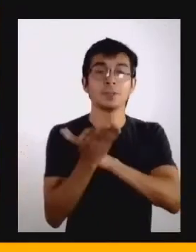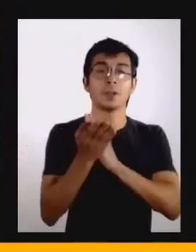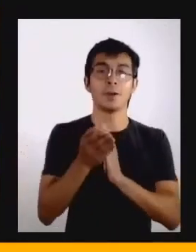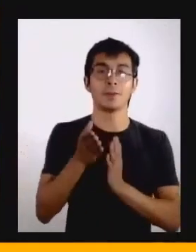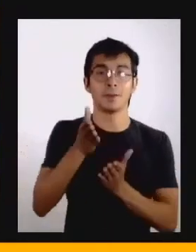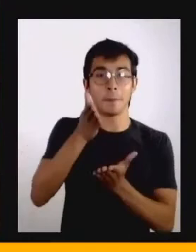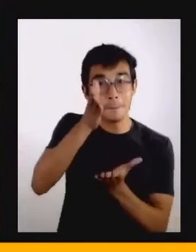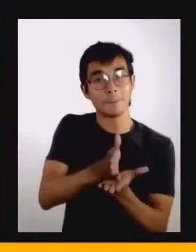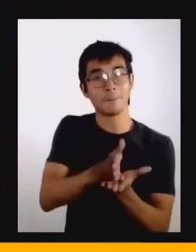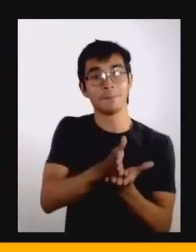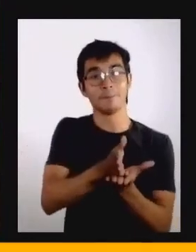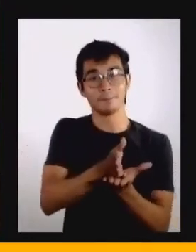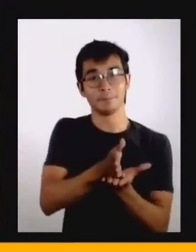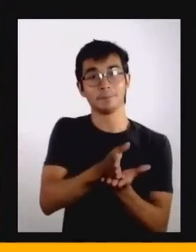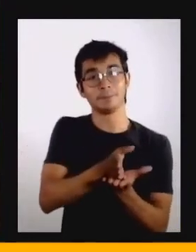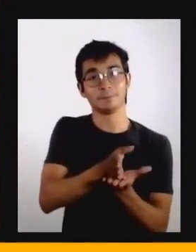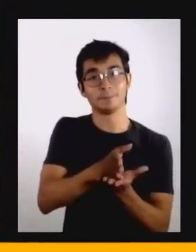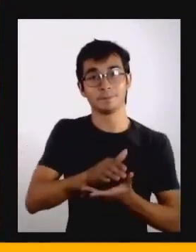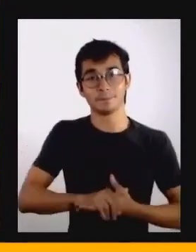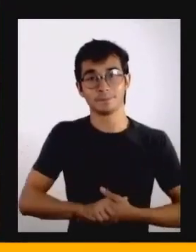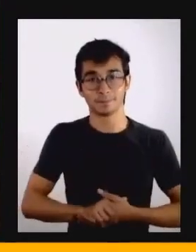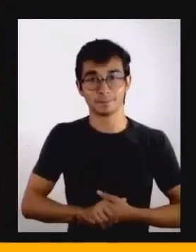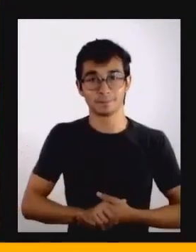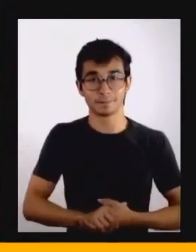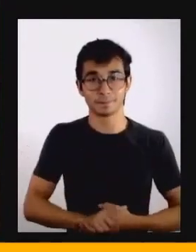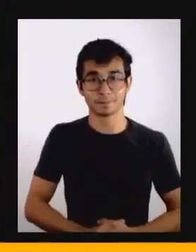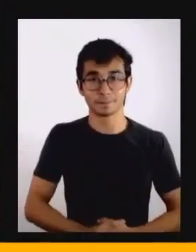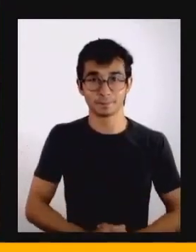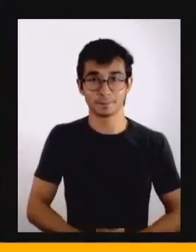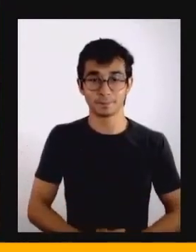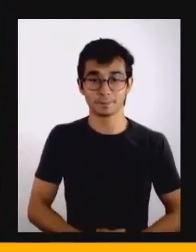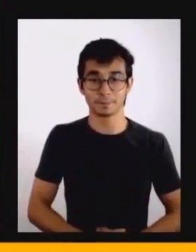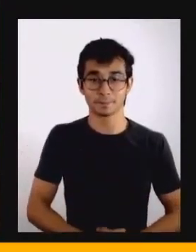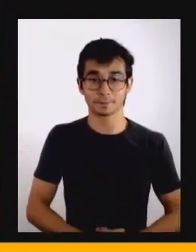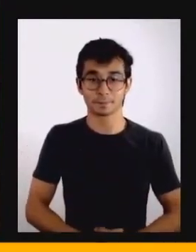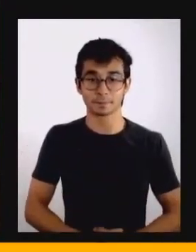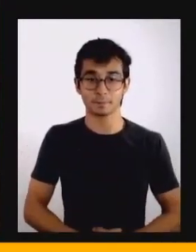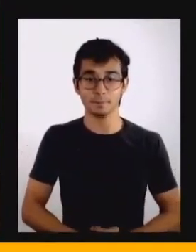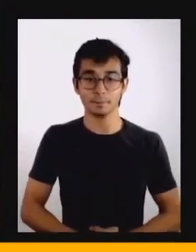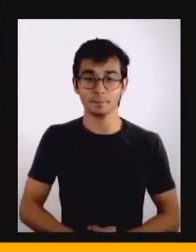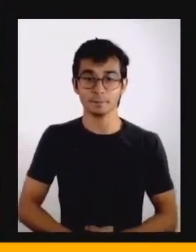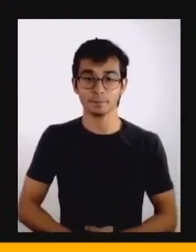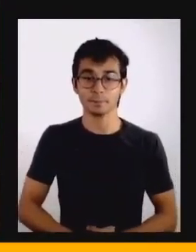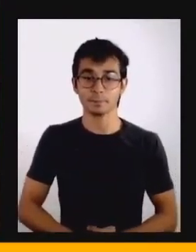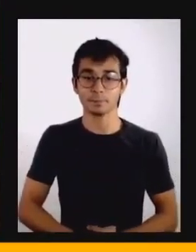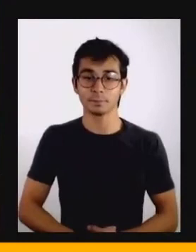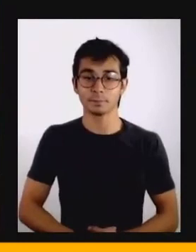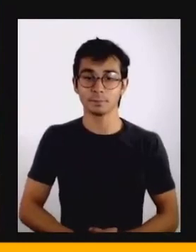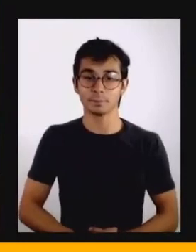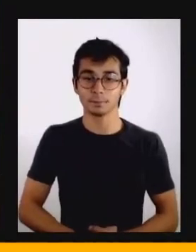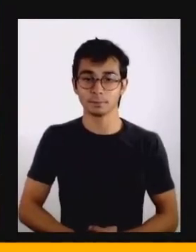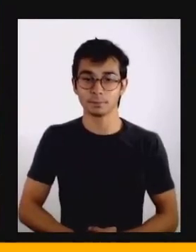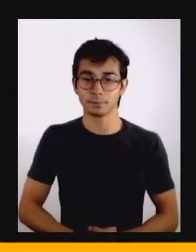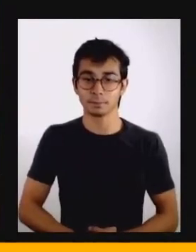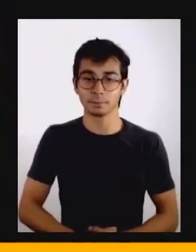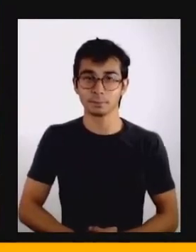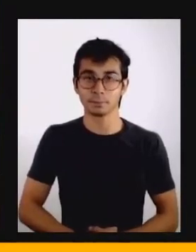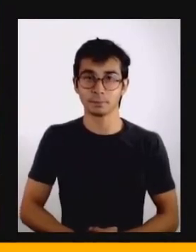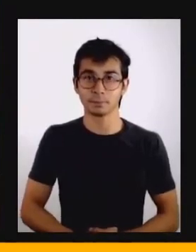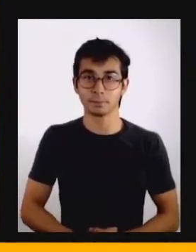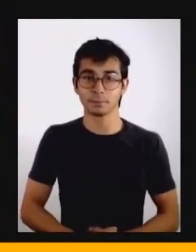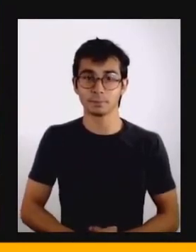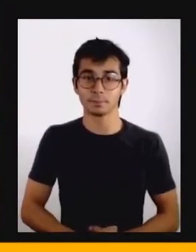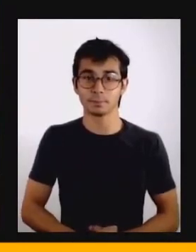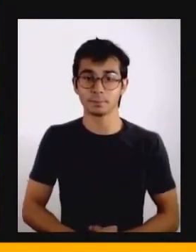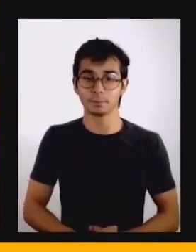esse momento, a gente vem mapeando